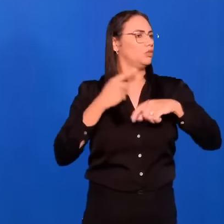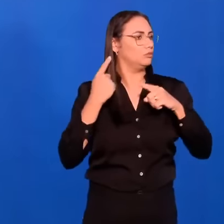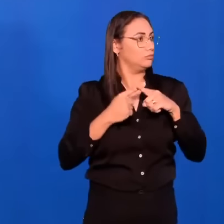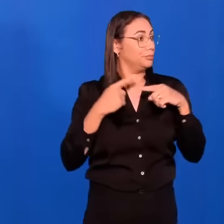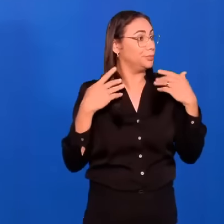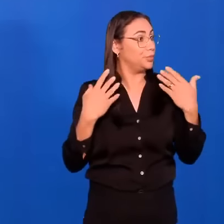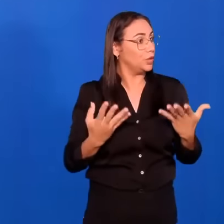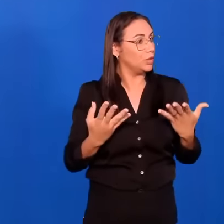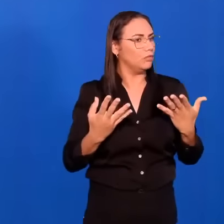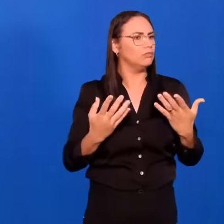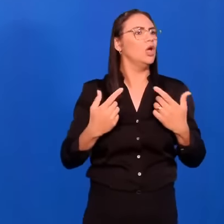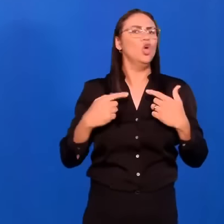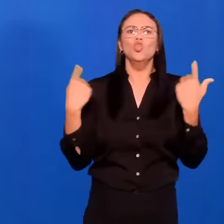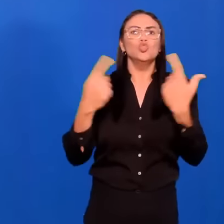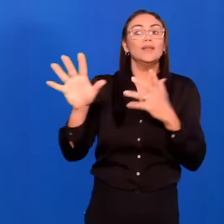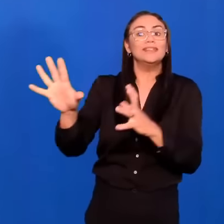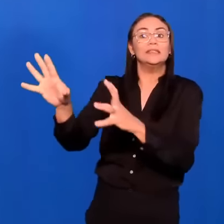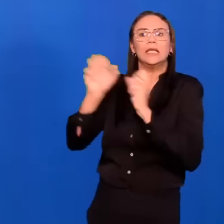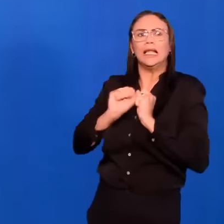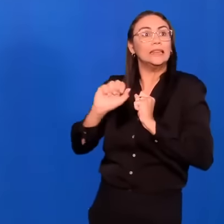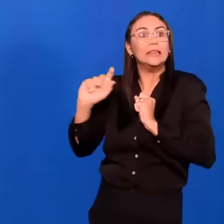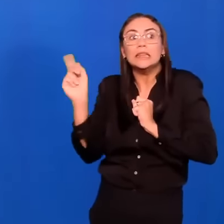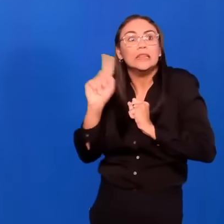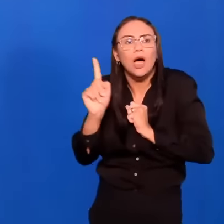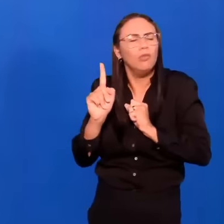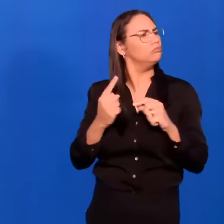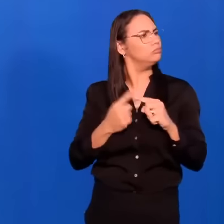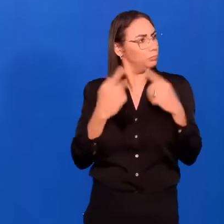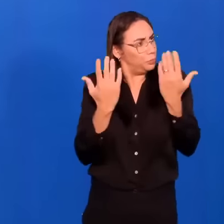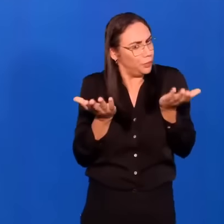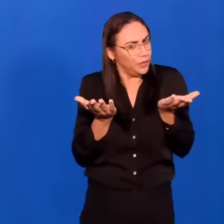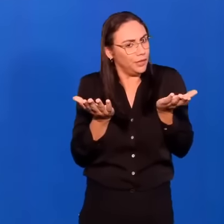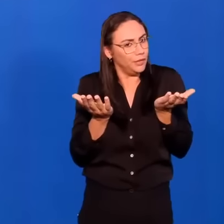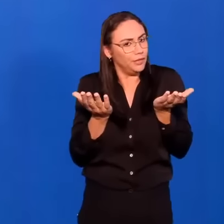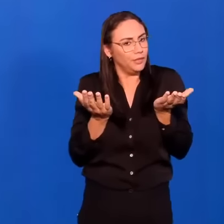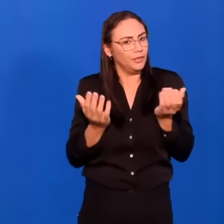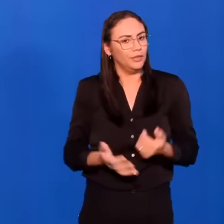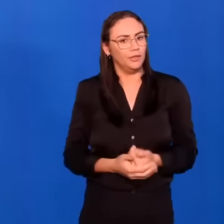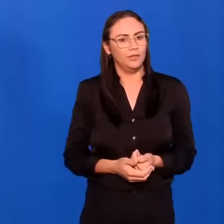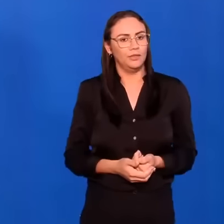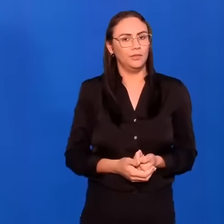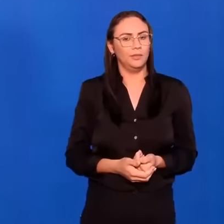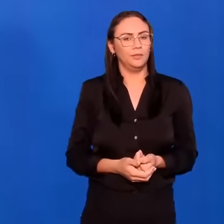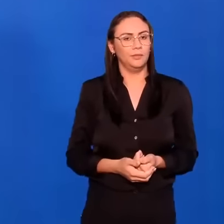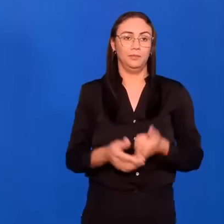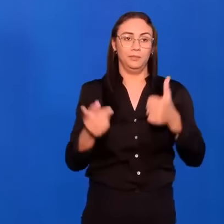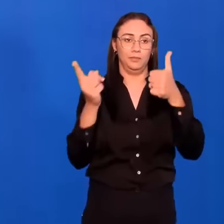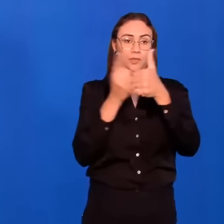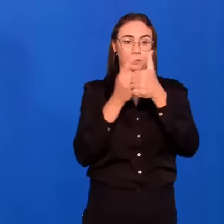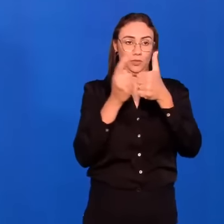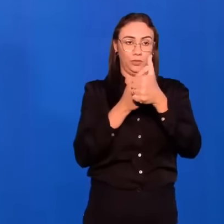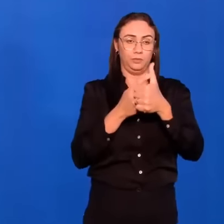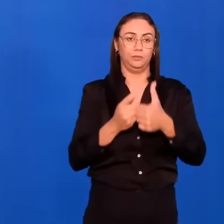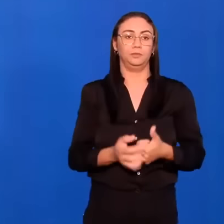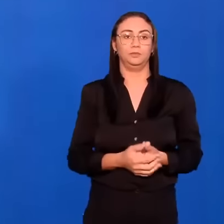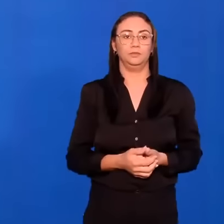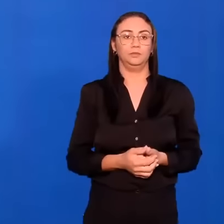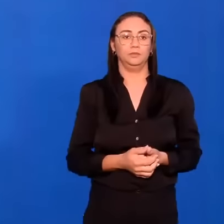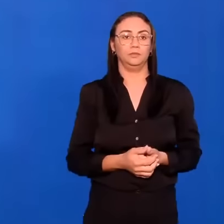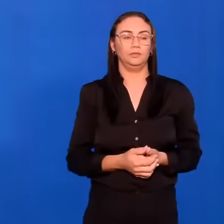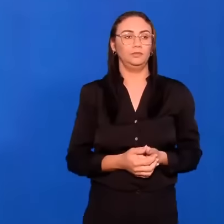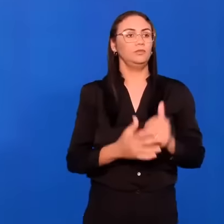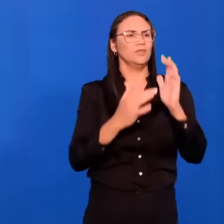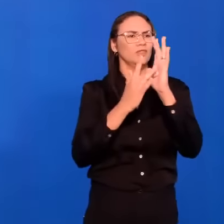não se envolver com práticas sexuais ilícitas? Primeira razão. Porque